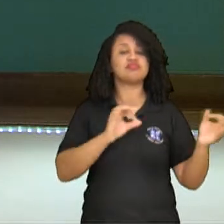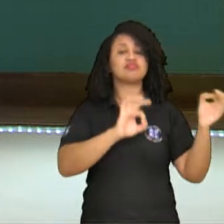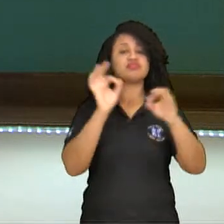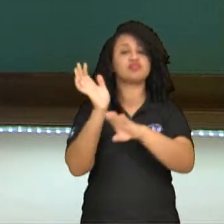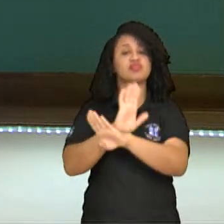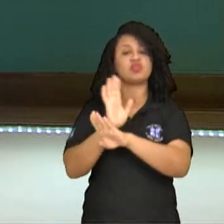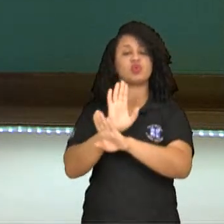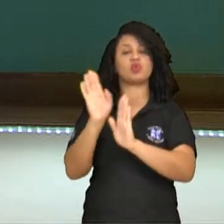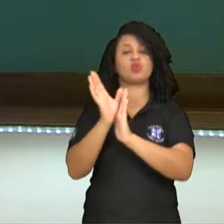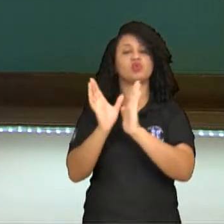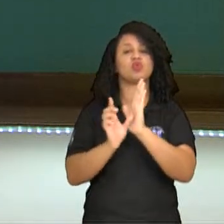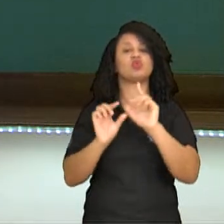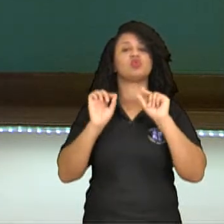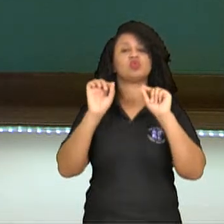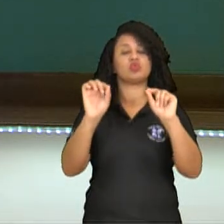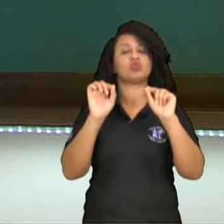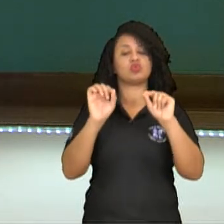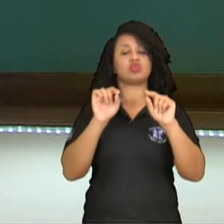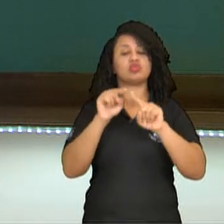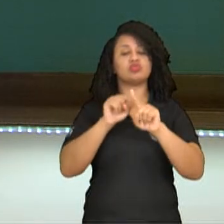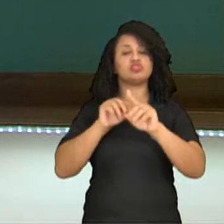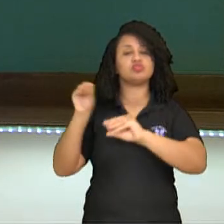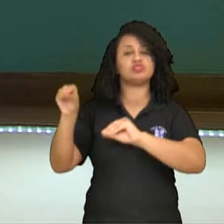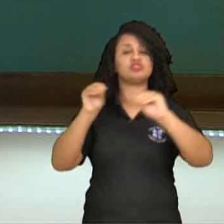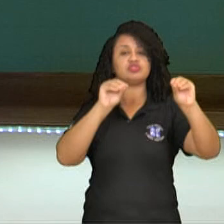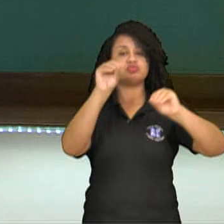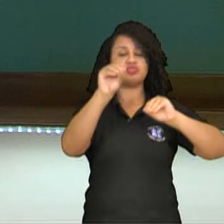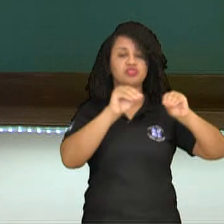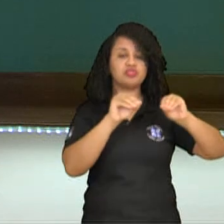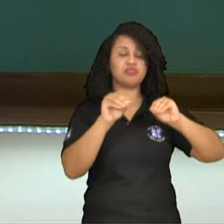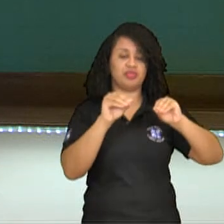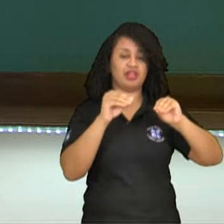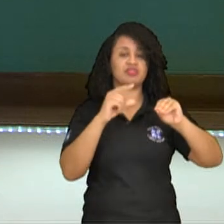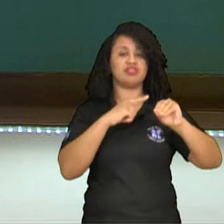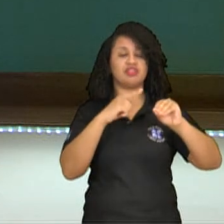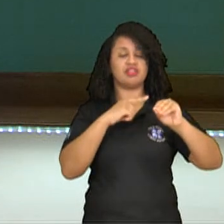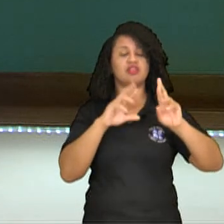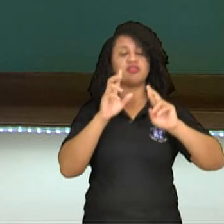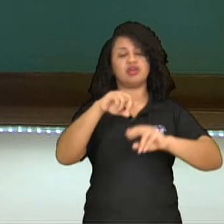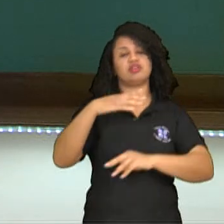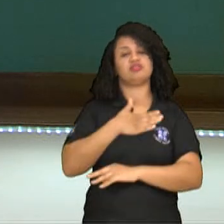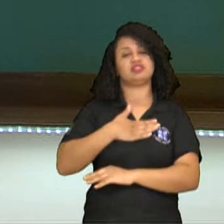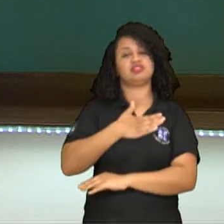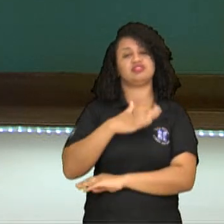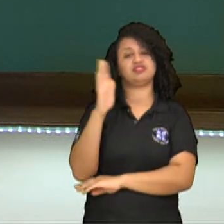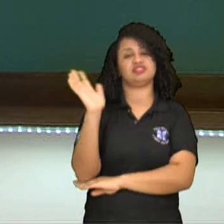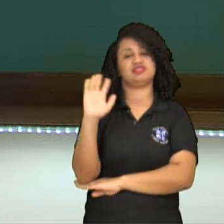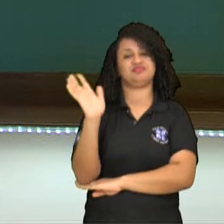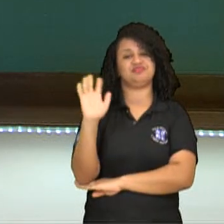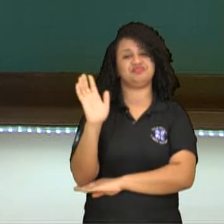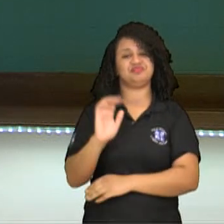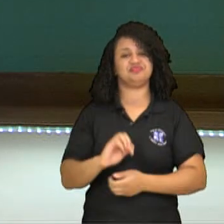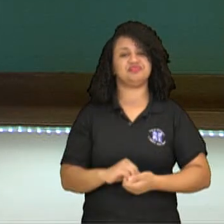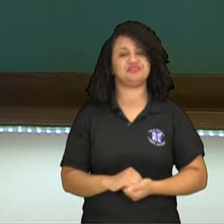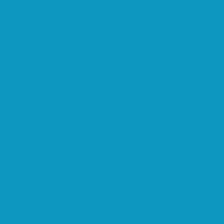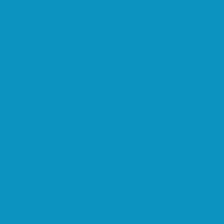Nesse vídeo nós falamos sobre os movimentos migratórios. Espero que vocês tenham gostado e até mais!